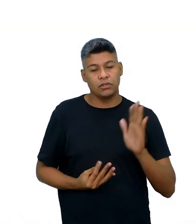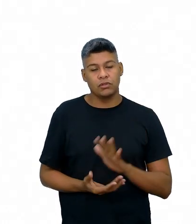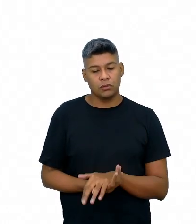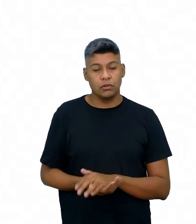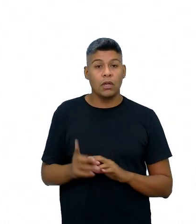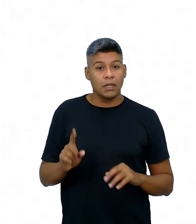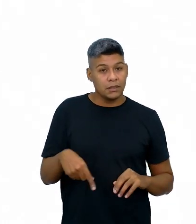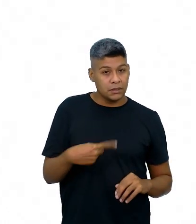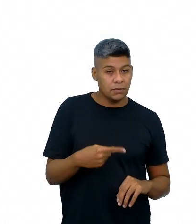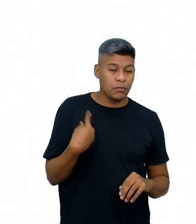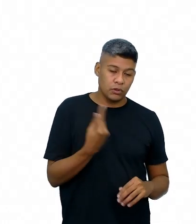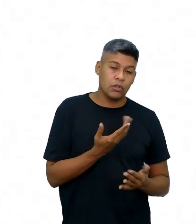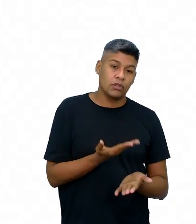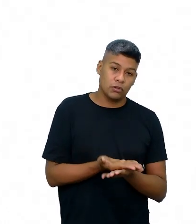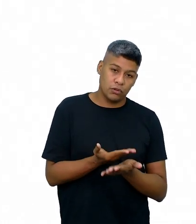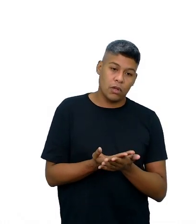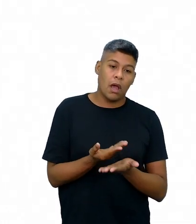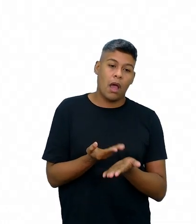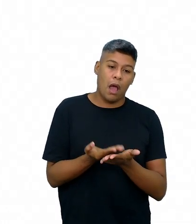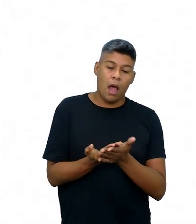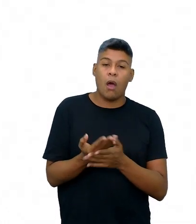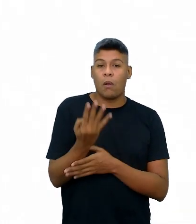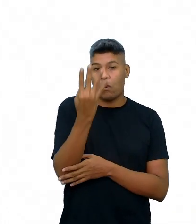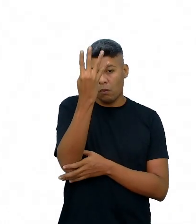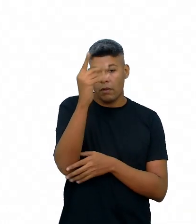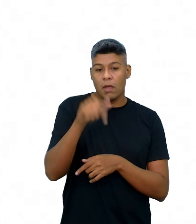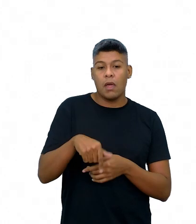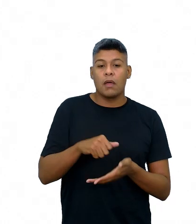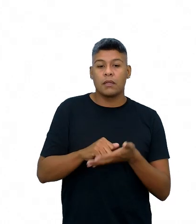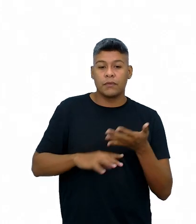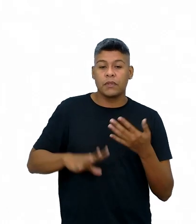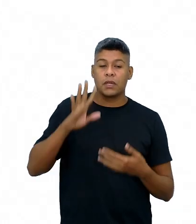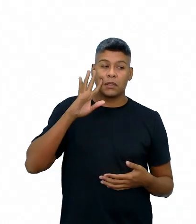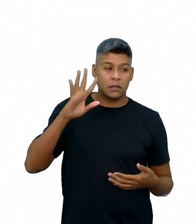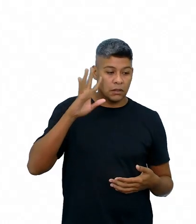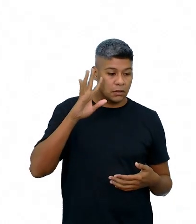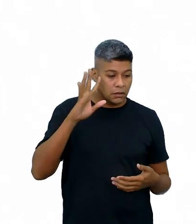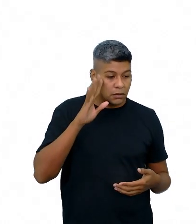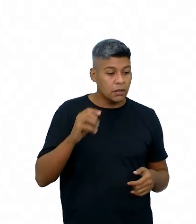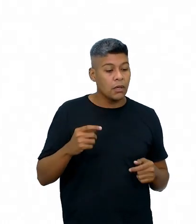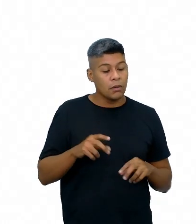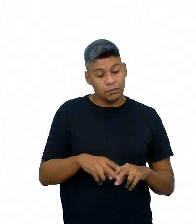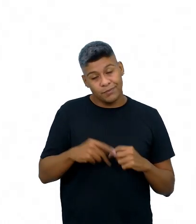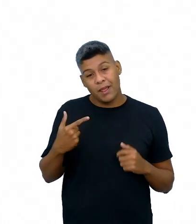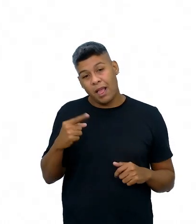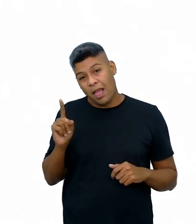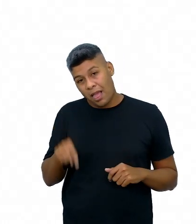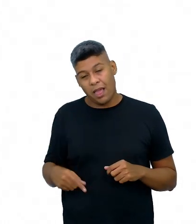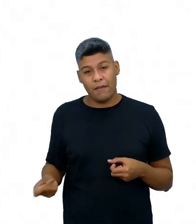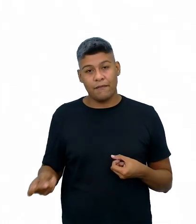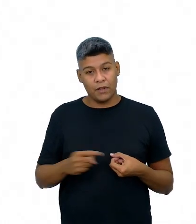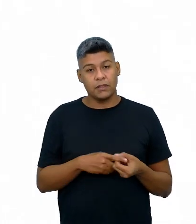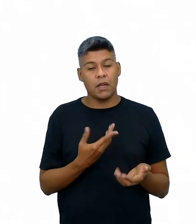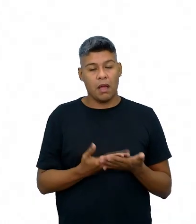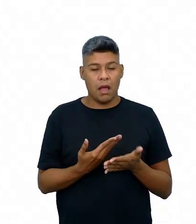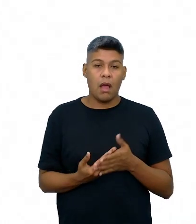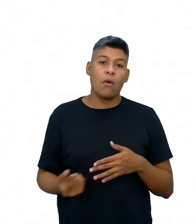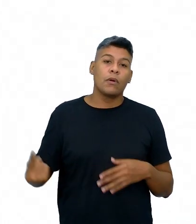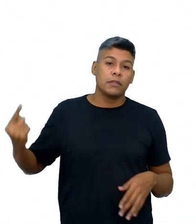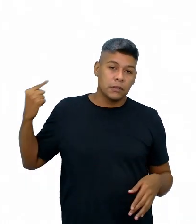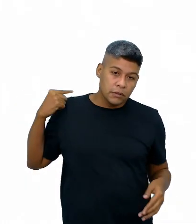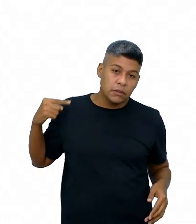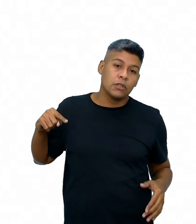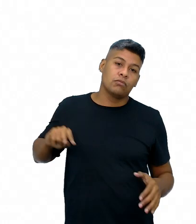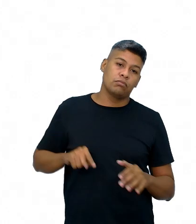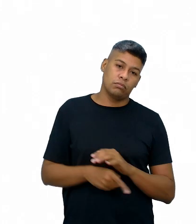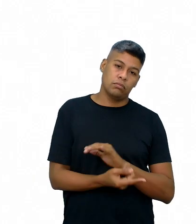adiante, nós iremos estudar também a aula 4, né? Que é uma atividade de reflexão, pois ela faz uma retomada das aulas anteriores, e